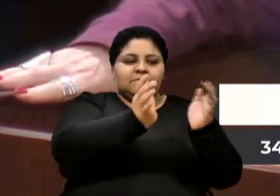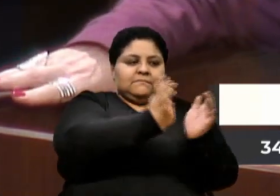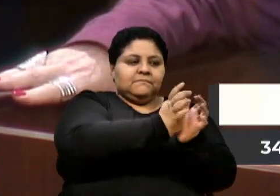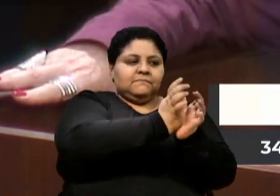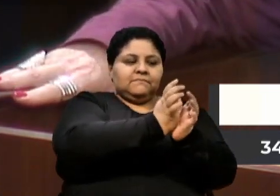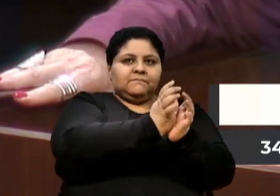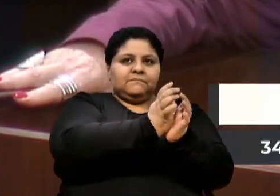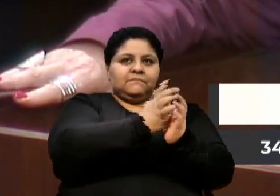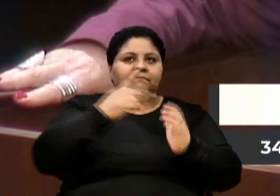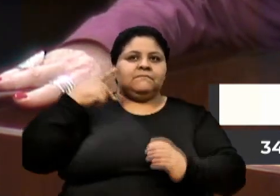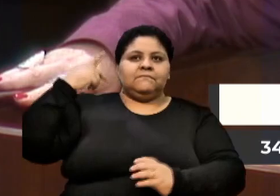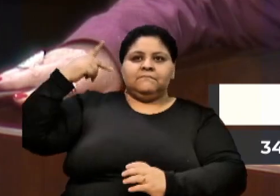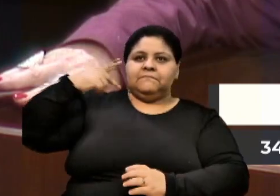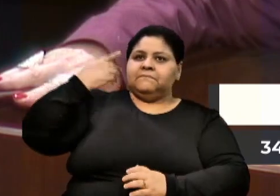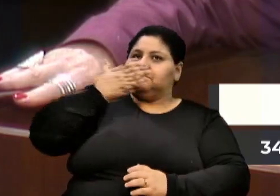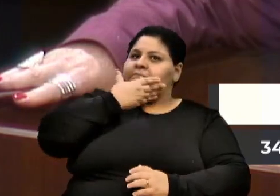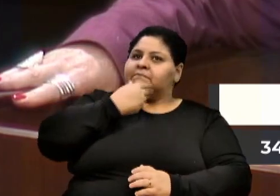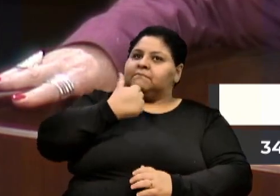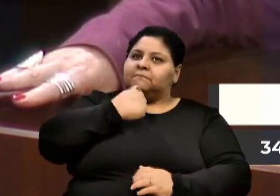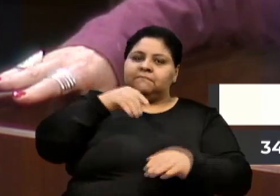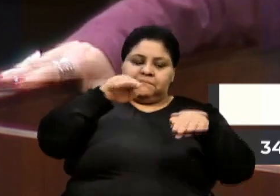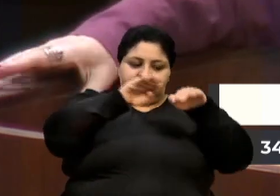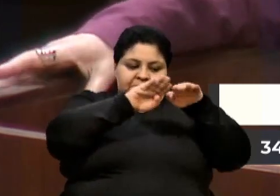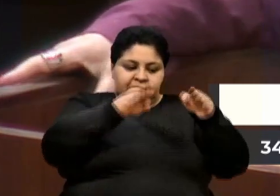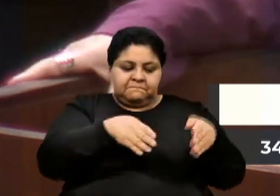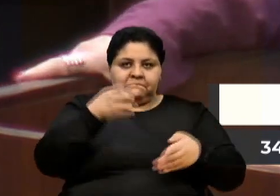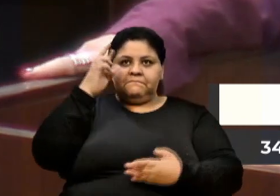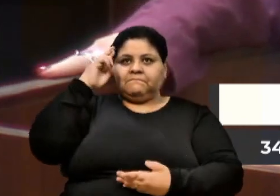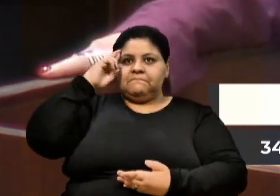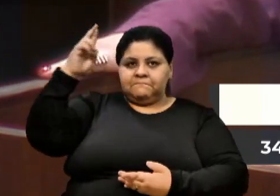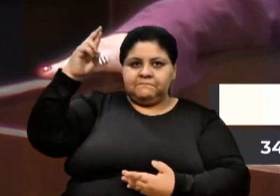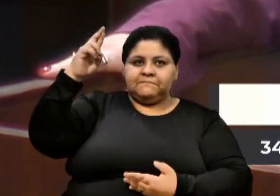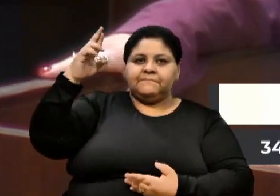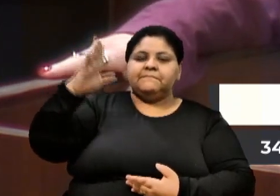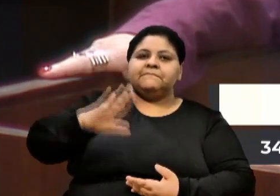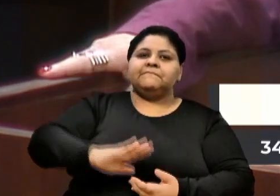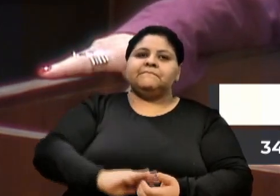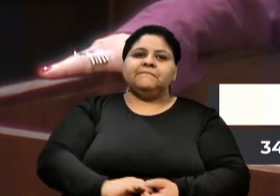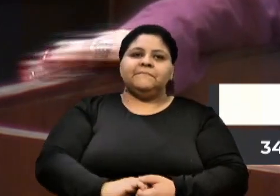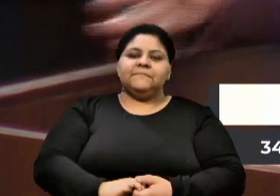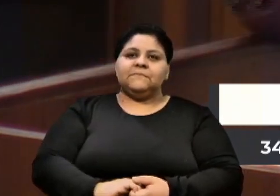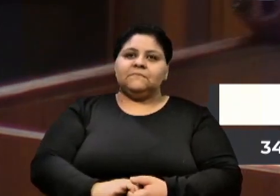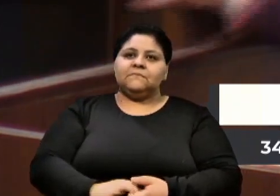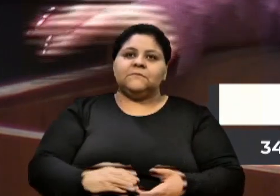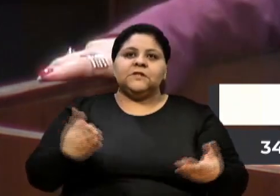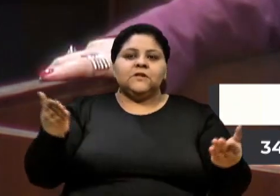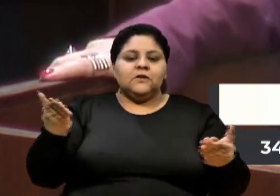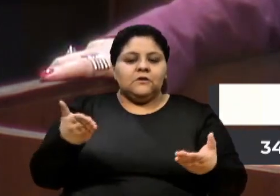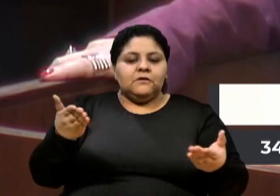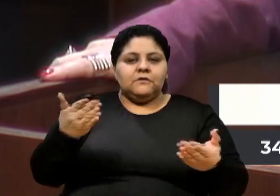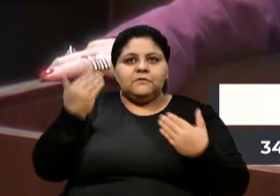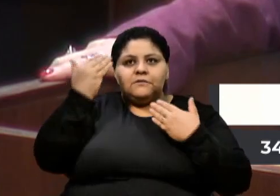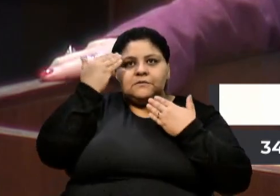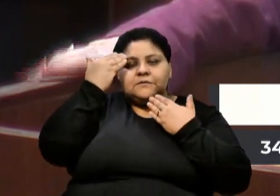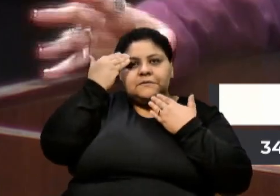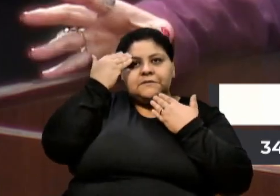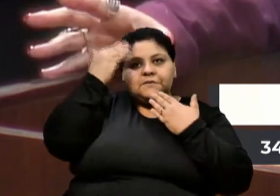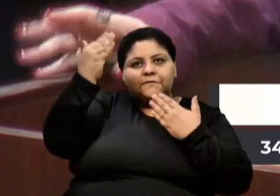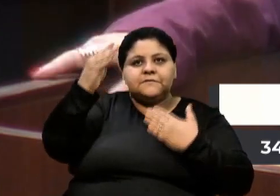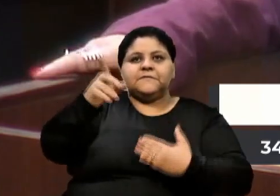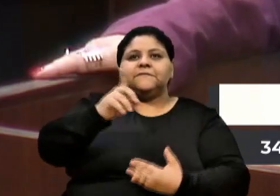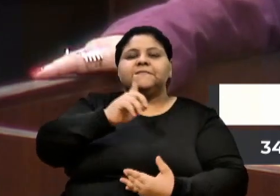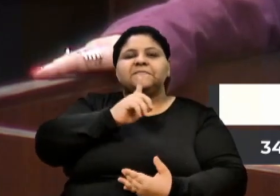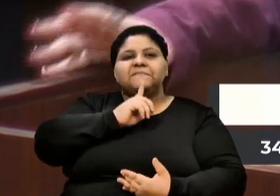vereadores, vereadoras, a mesa diretora. Hoje eu vou, agradeço ao vereador Menegucci pela